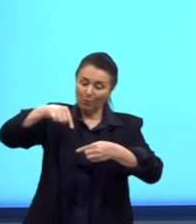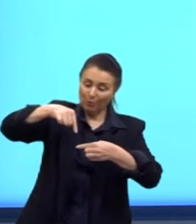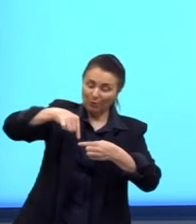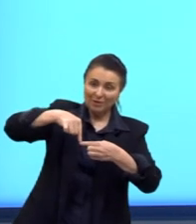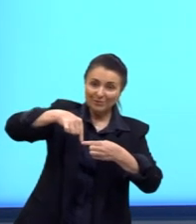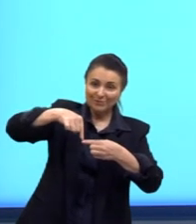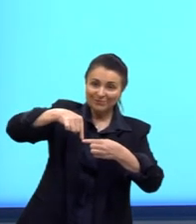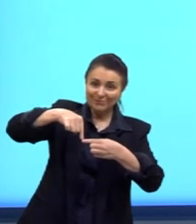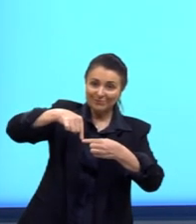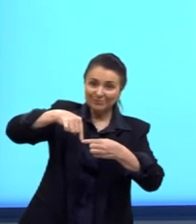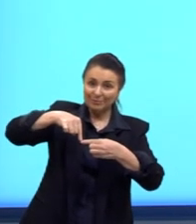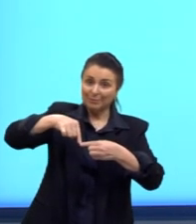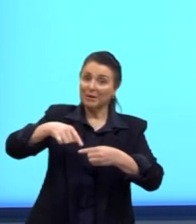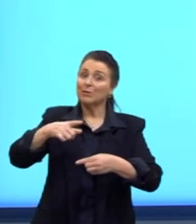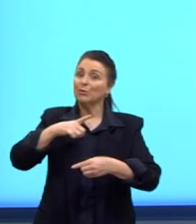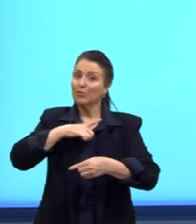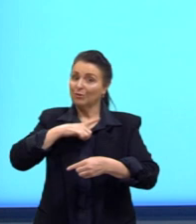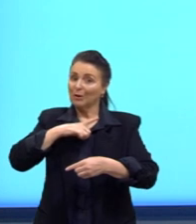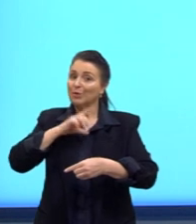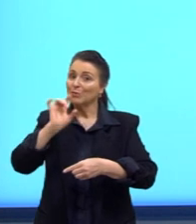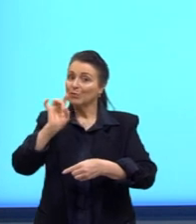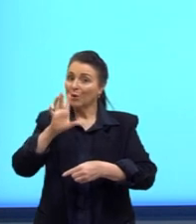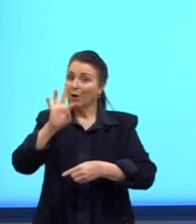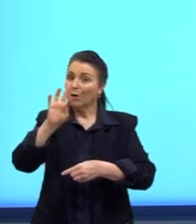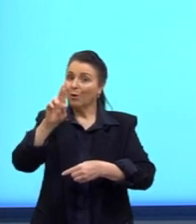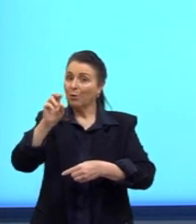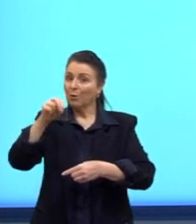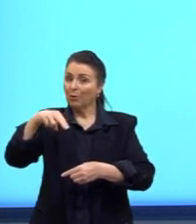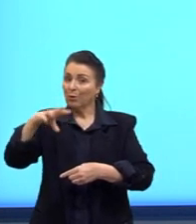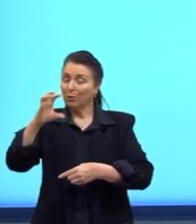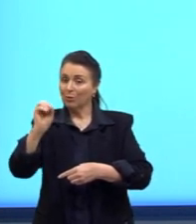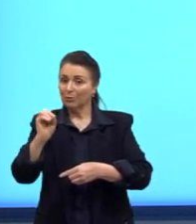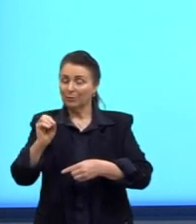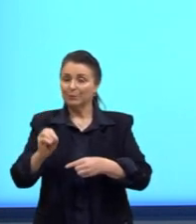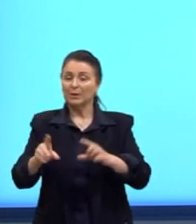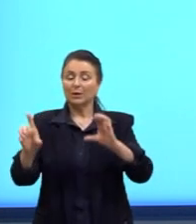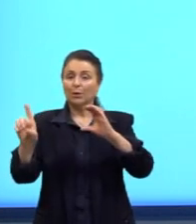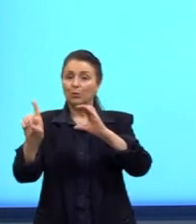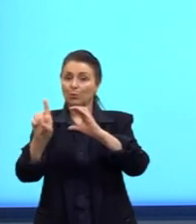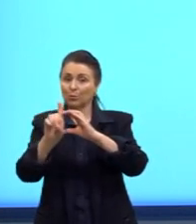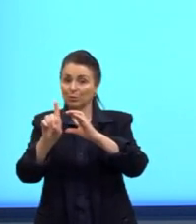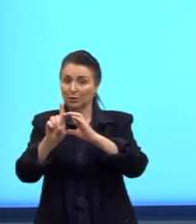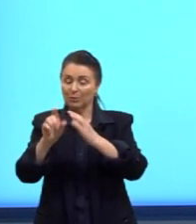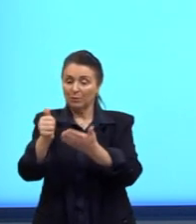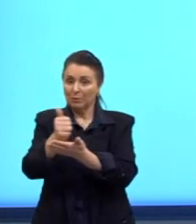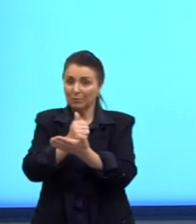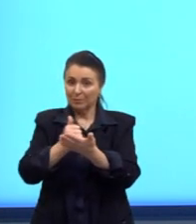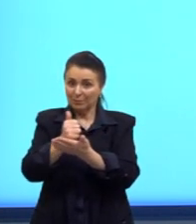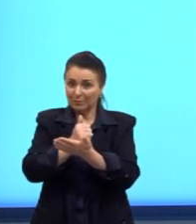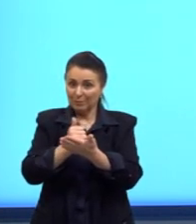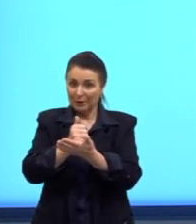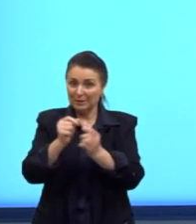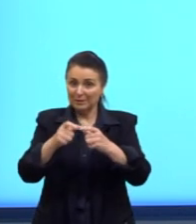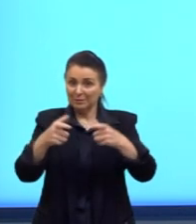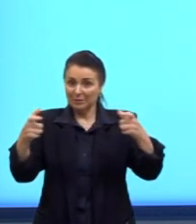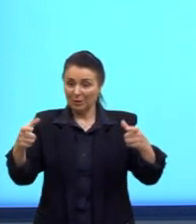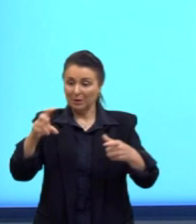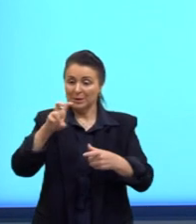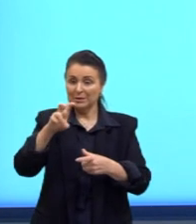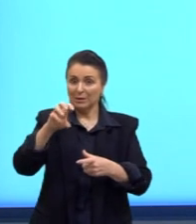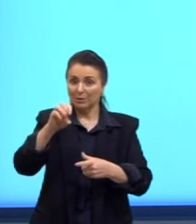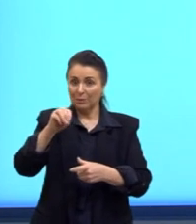somente o tronco, tá? O que nós sabemos? que o diâmetro da base maior mede 50 metros,